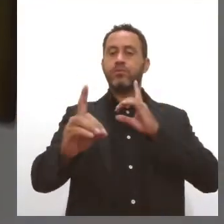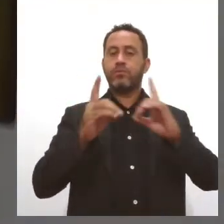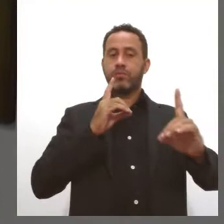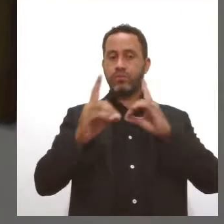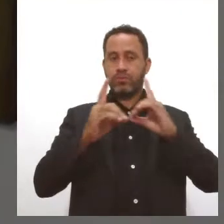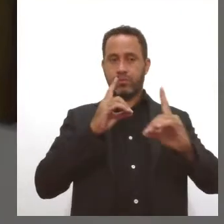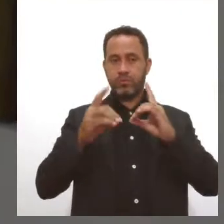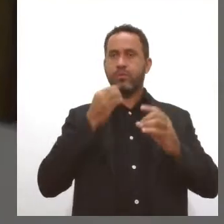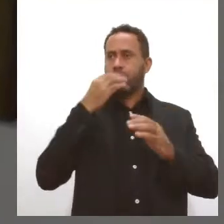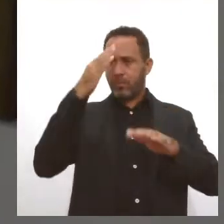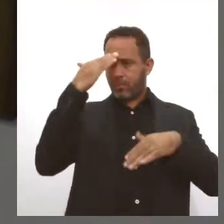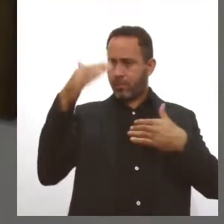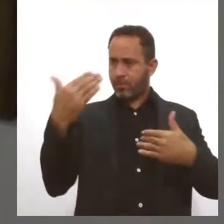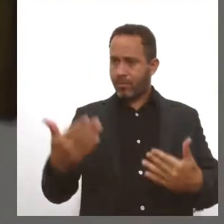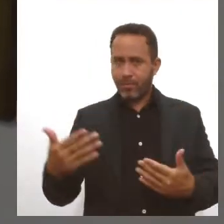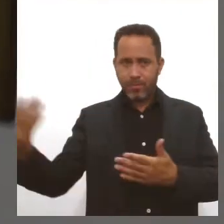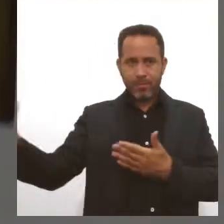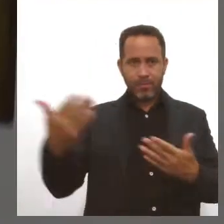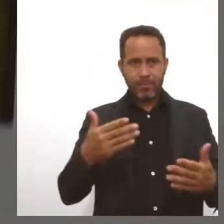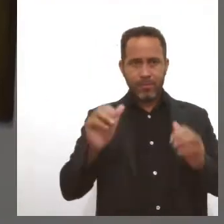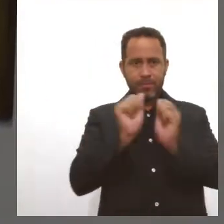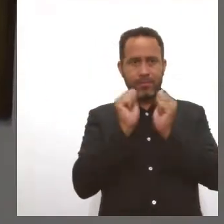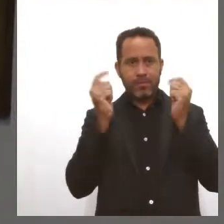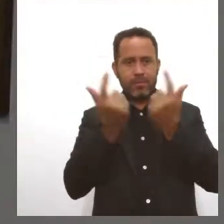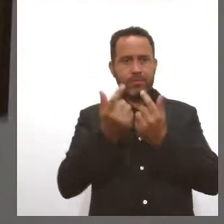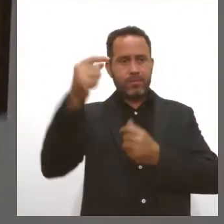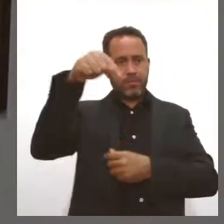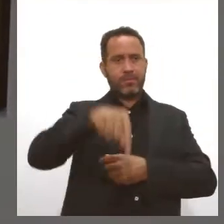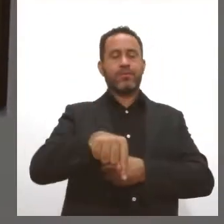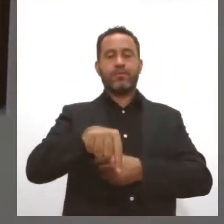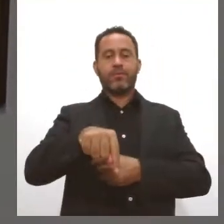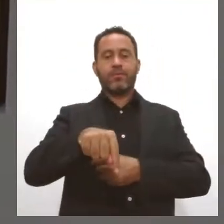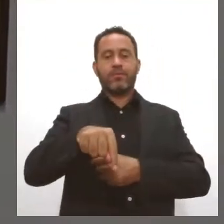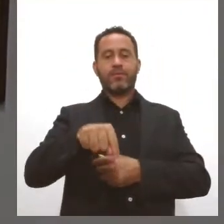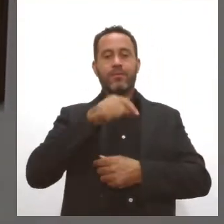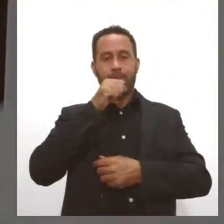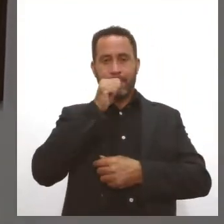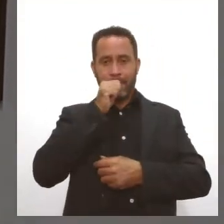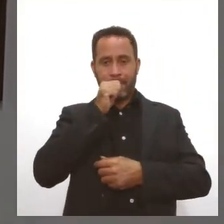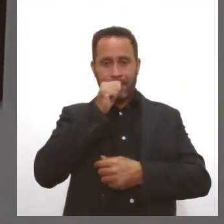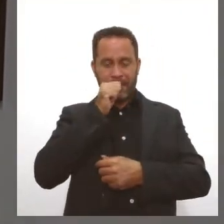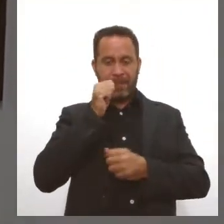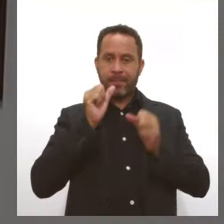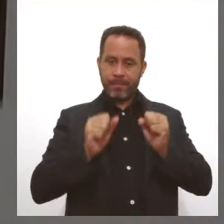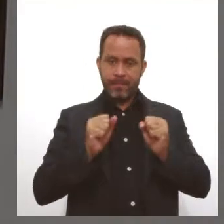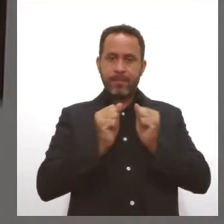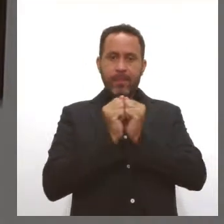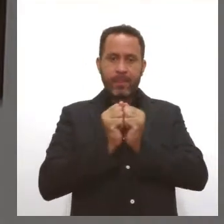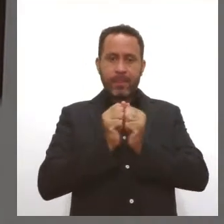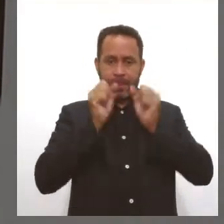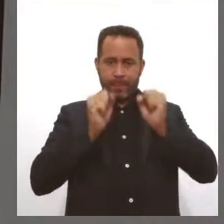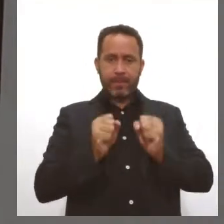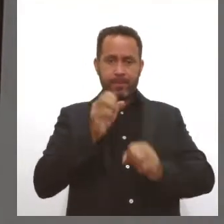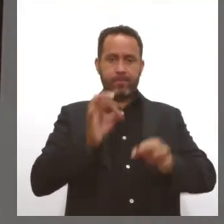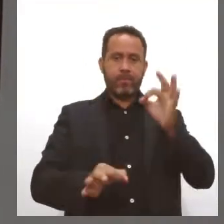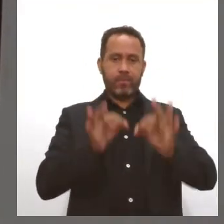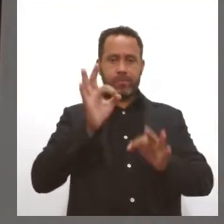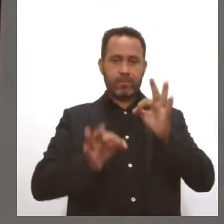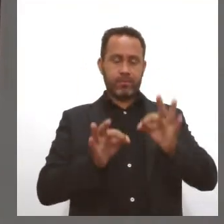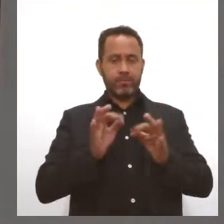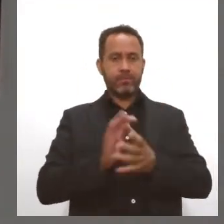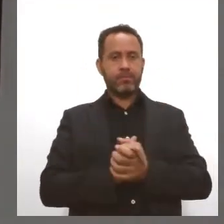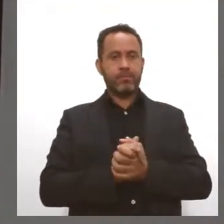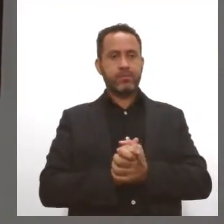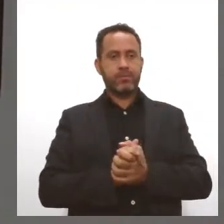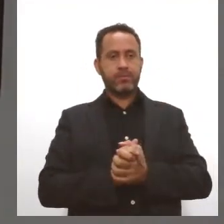honra receber o poder legislativo aqui, na sede do poder judiciário, que por